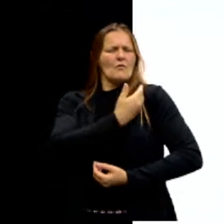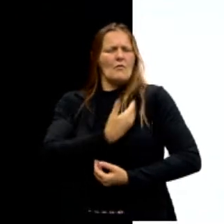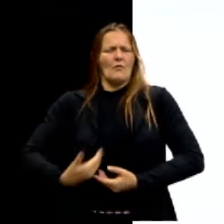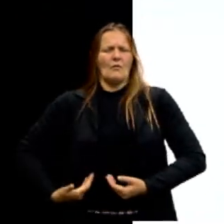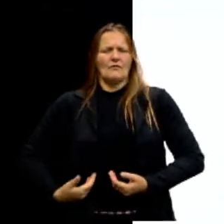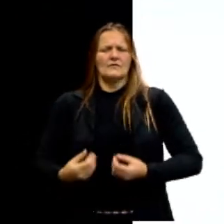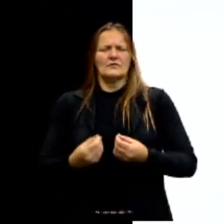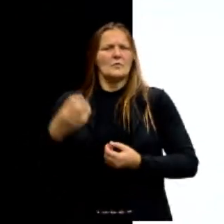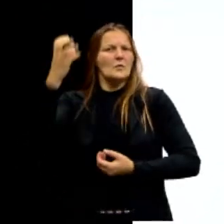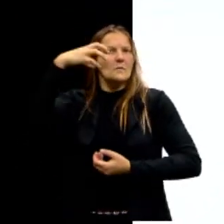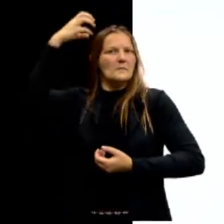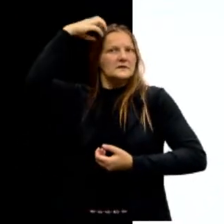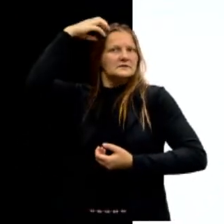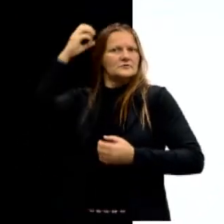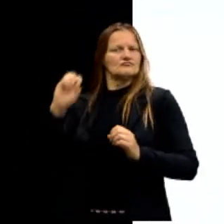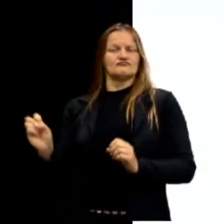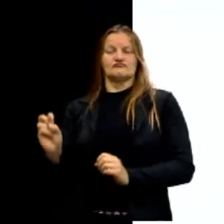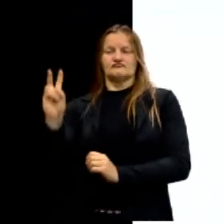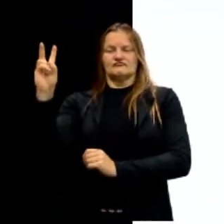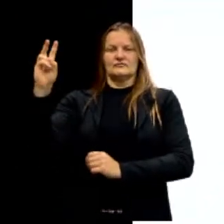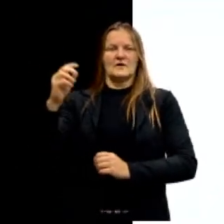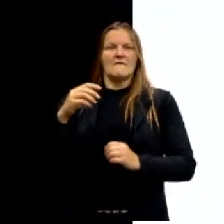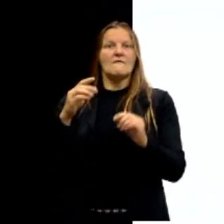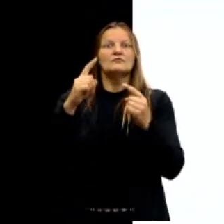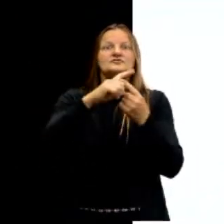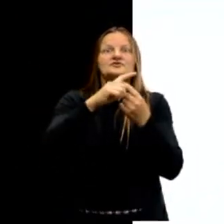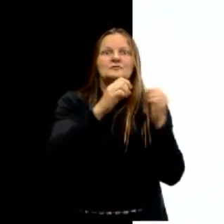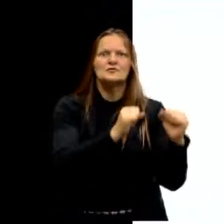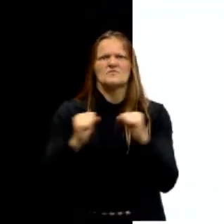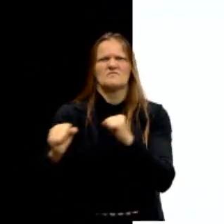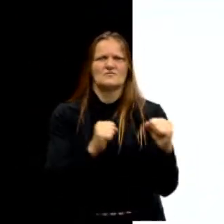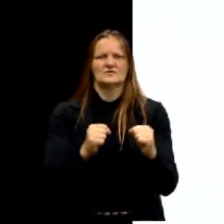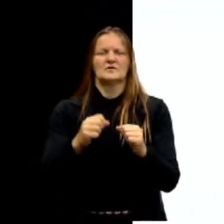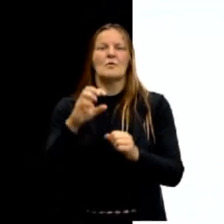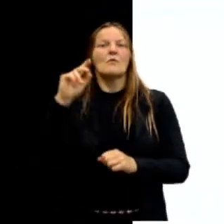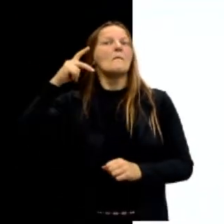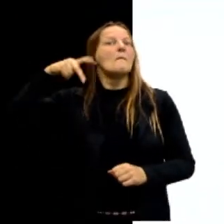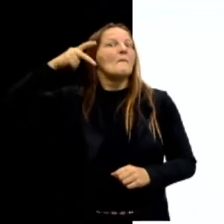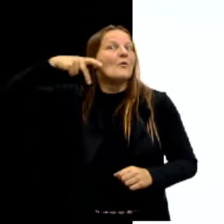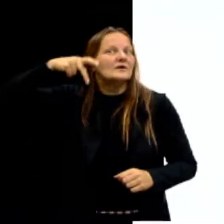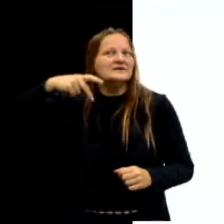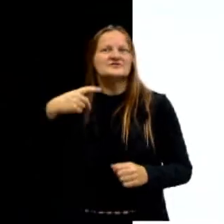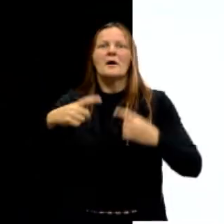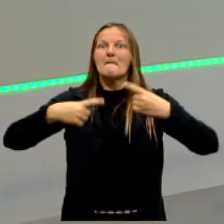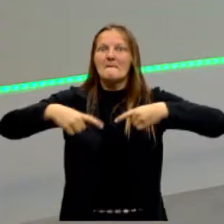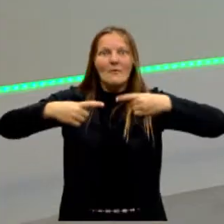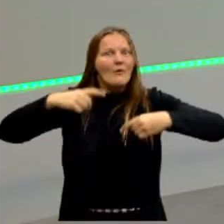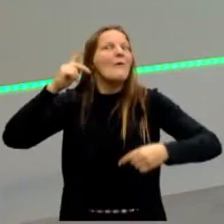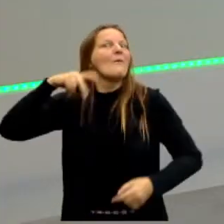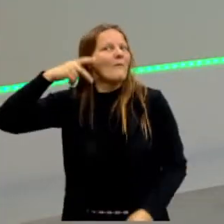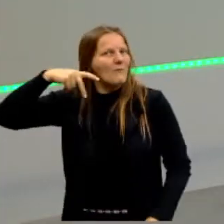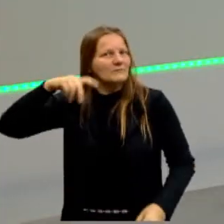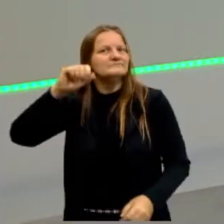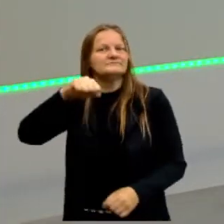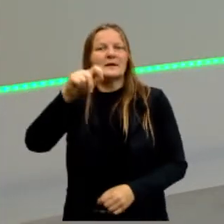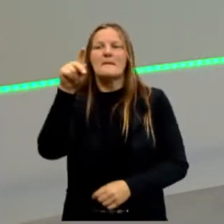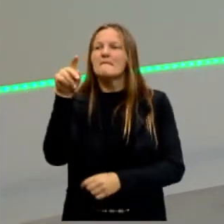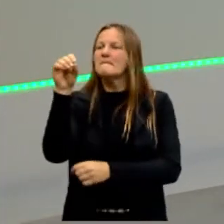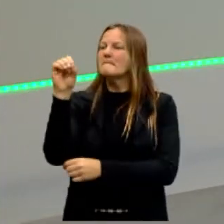príncipe virtuoso, as formas de poder. Resumindo, política. Professor, política é exatamente. Polis,